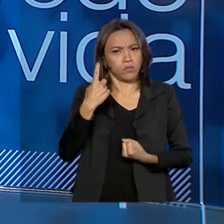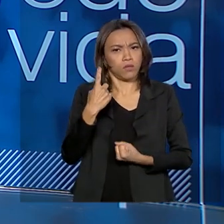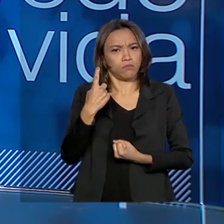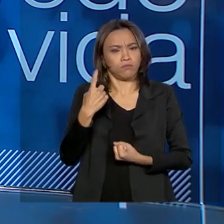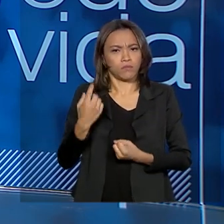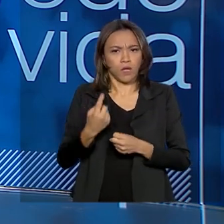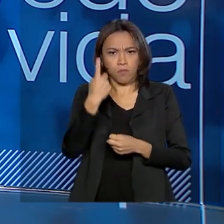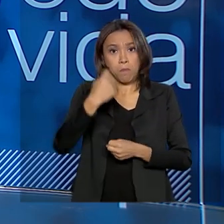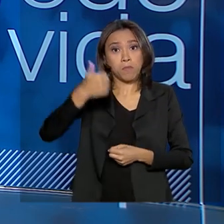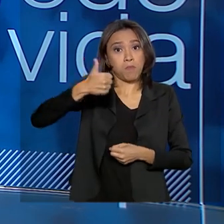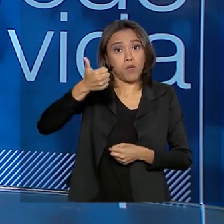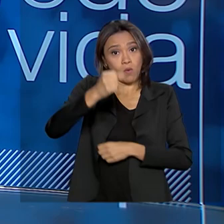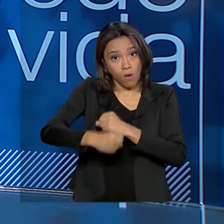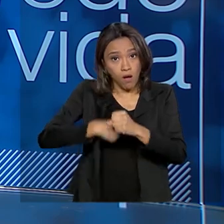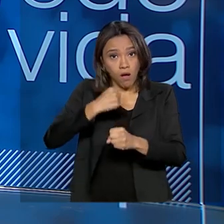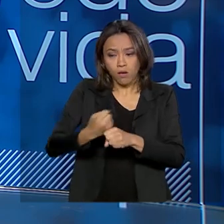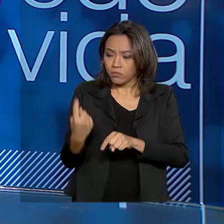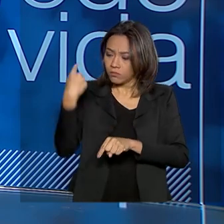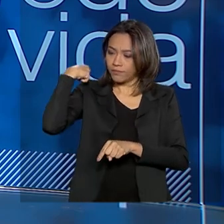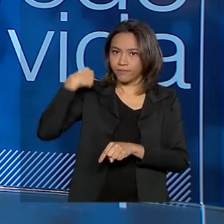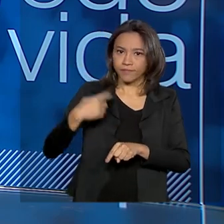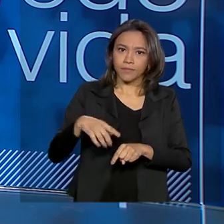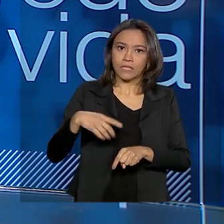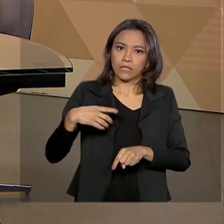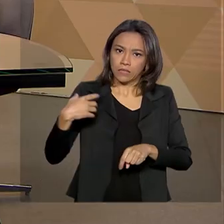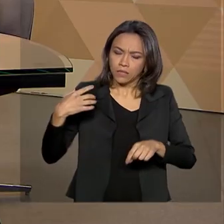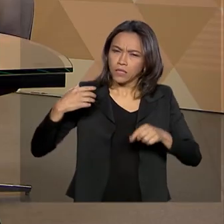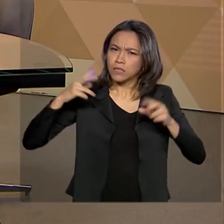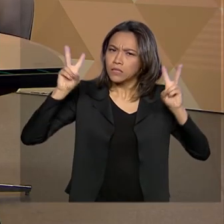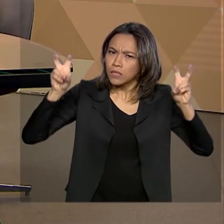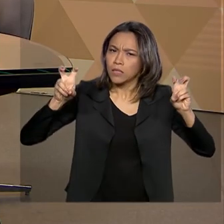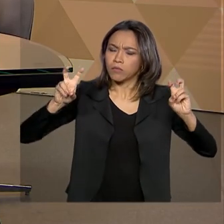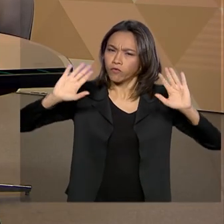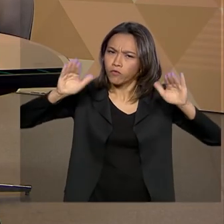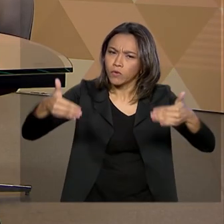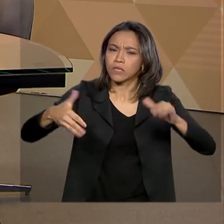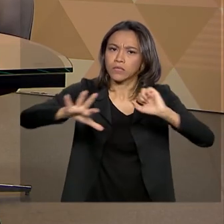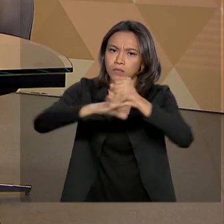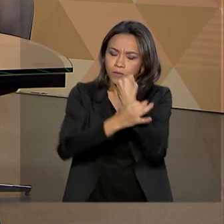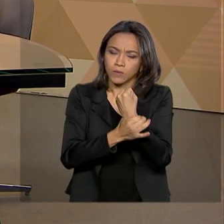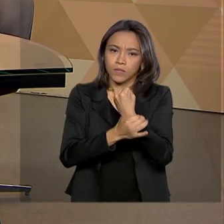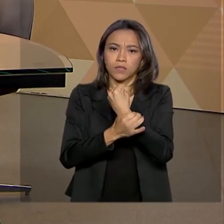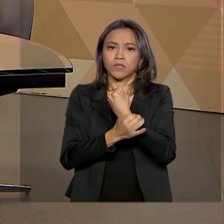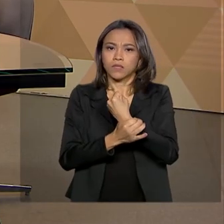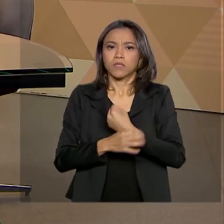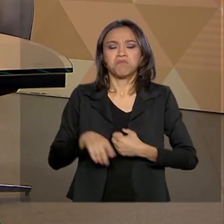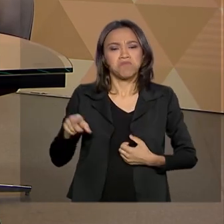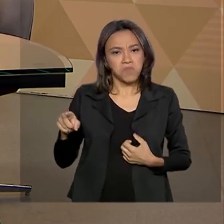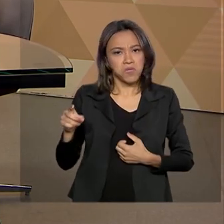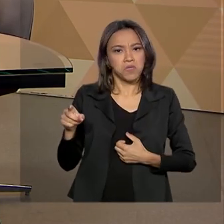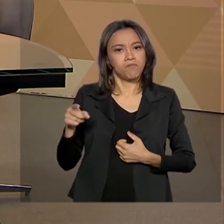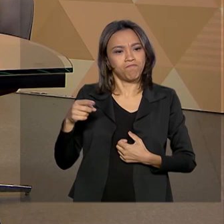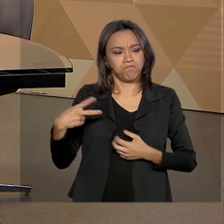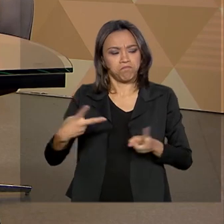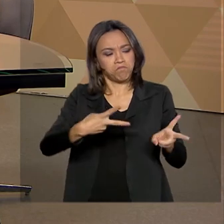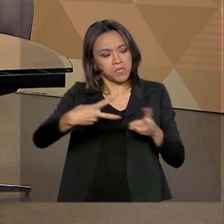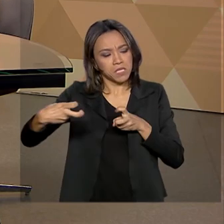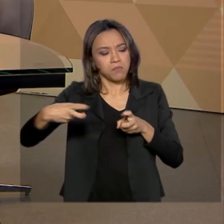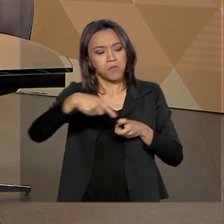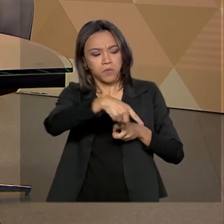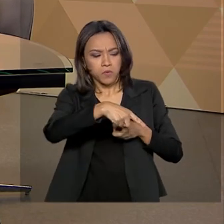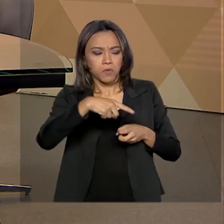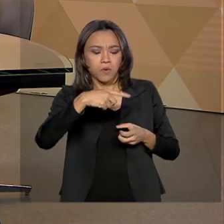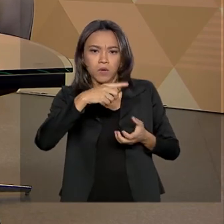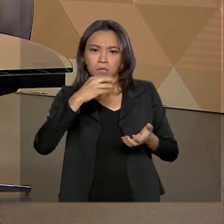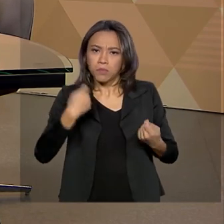incentivado muitas questões de segurança pública e foi bastante sensível à causa da Polícia Rodoviária Federal